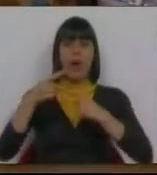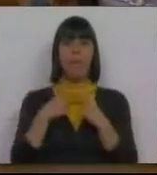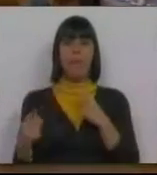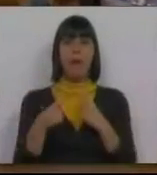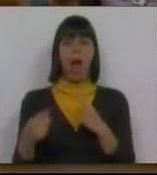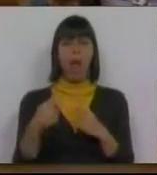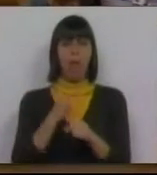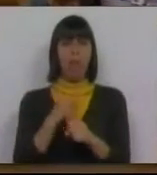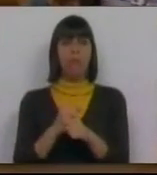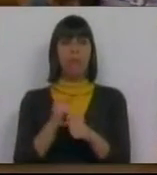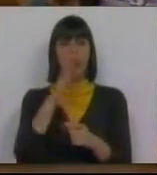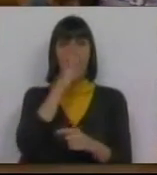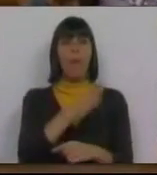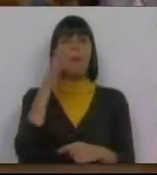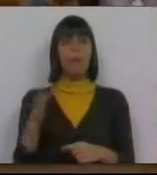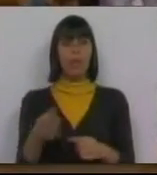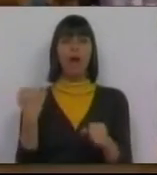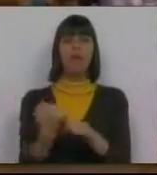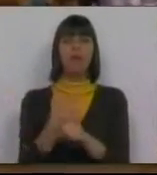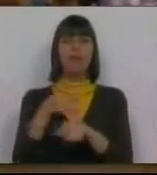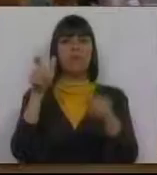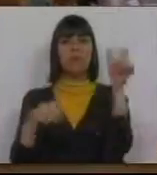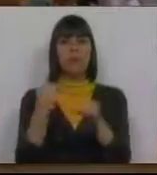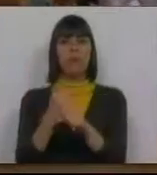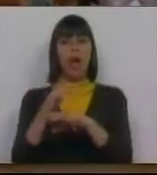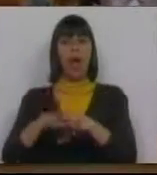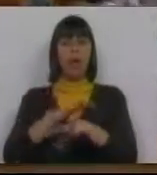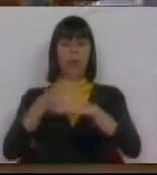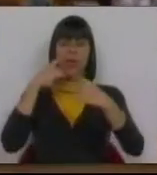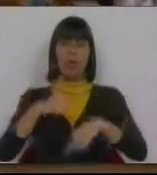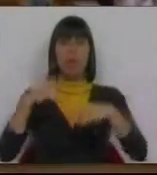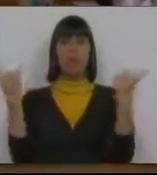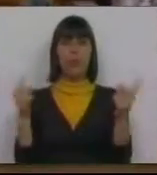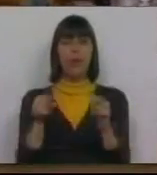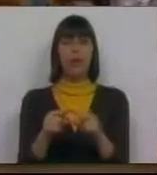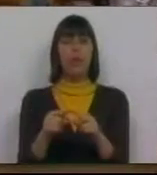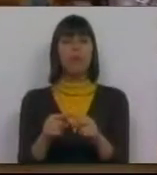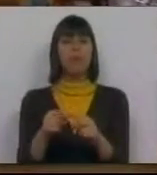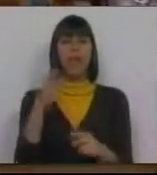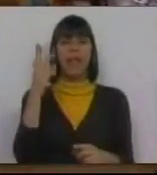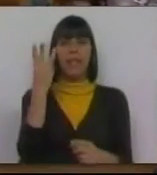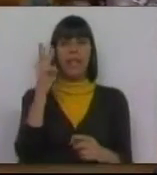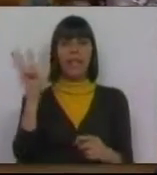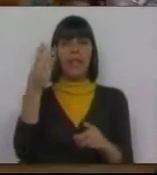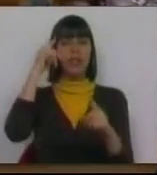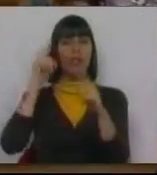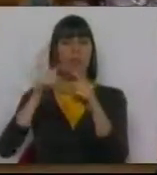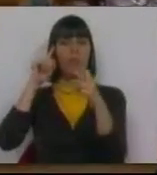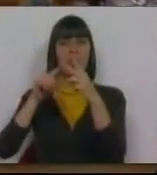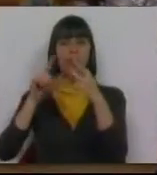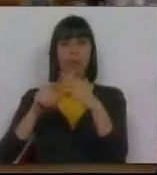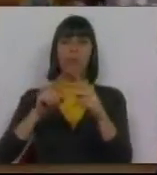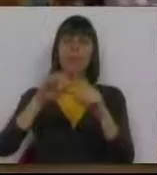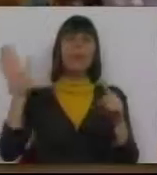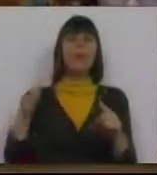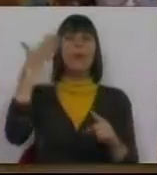semanais foram aplicadas aos trabalhadores da administração pública com três propósitos. O